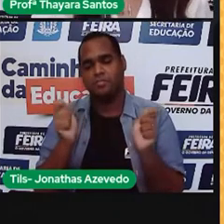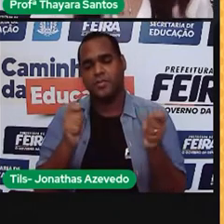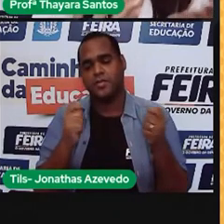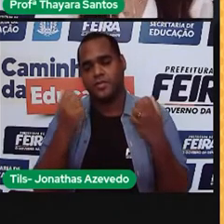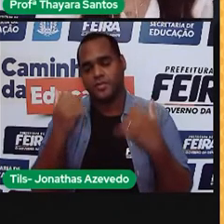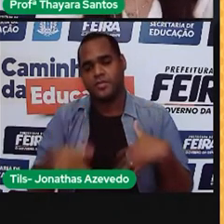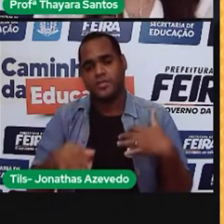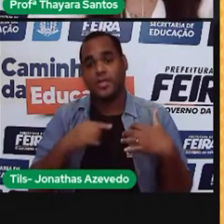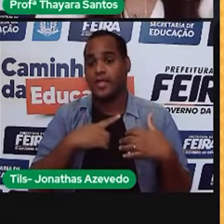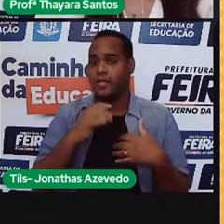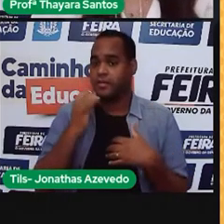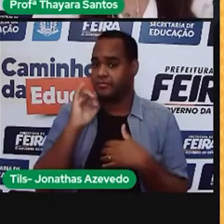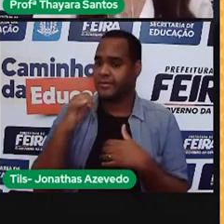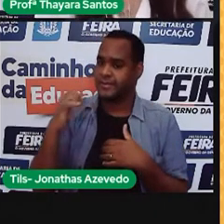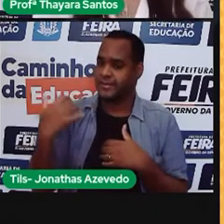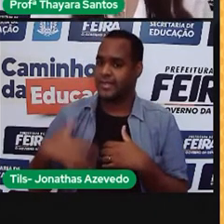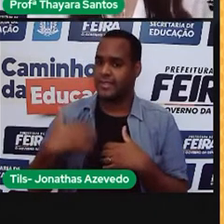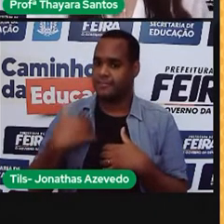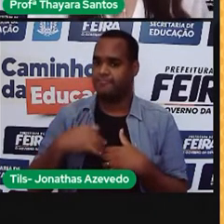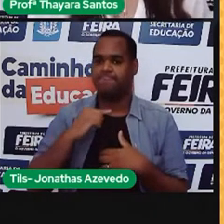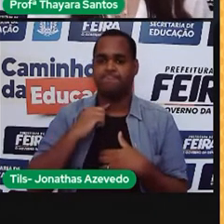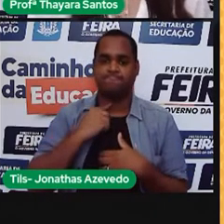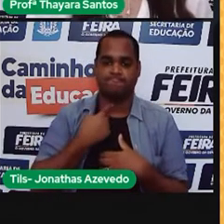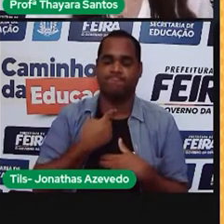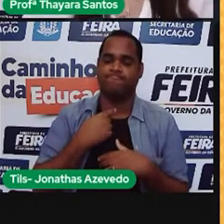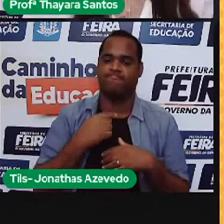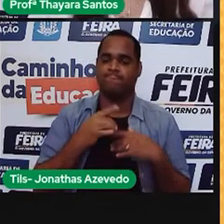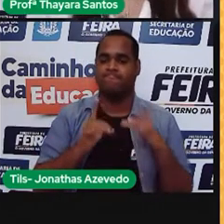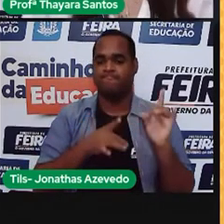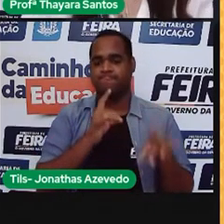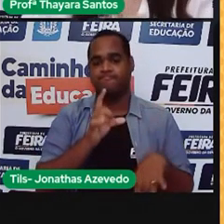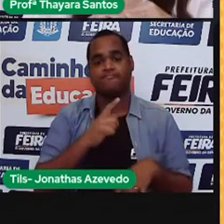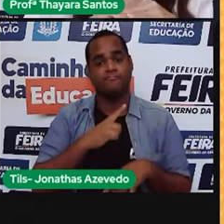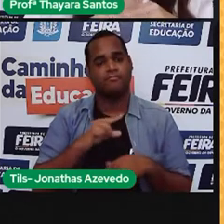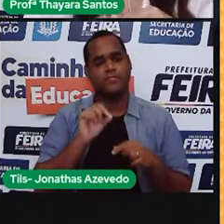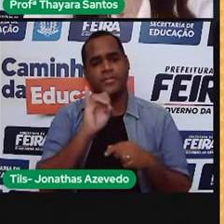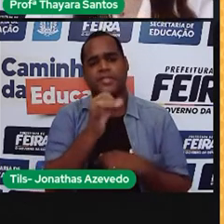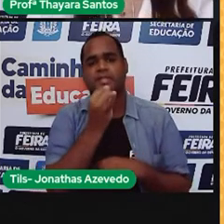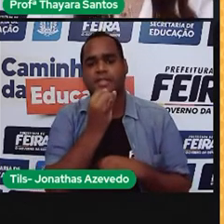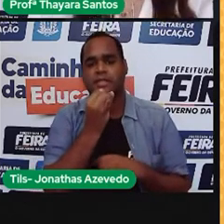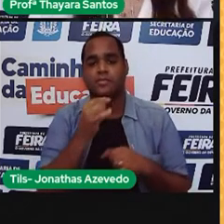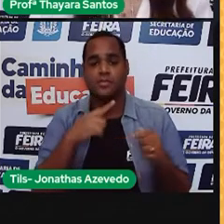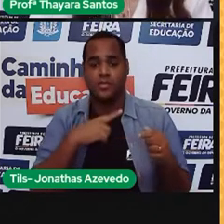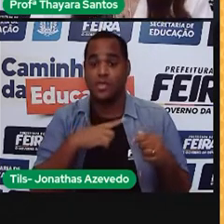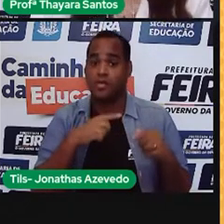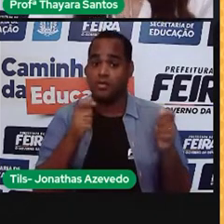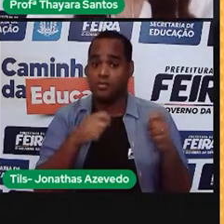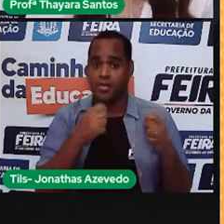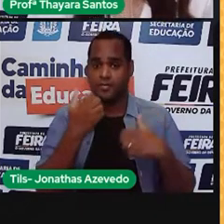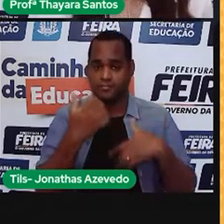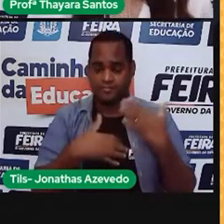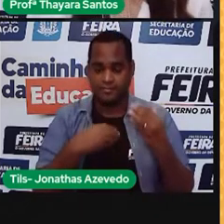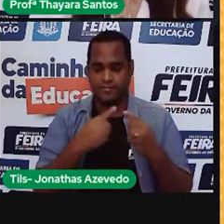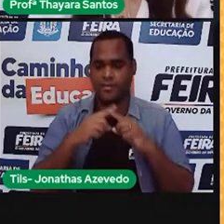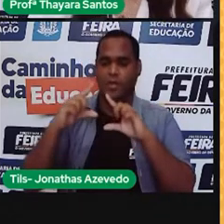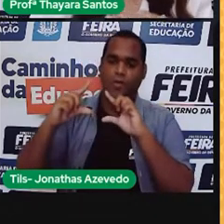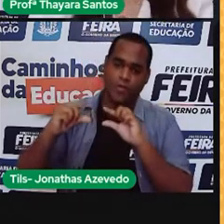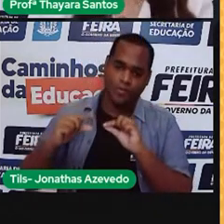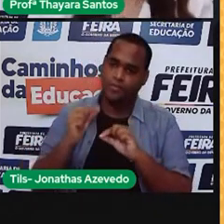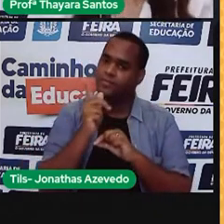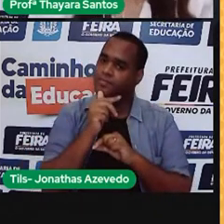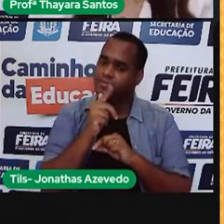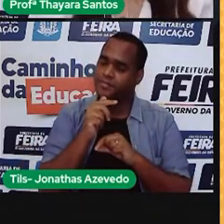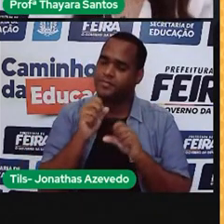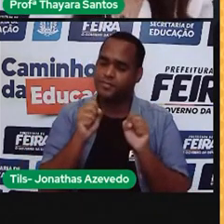é uma energia mais cara e mais poluente. Agora, se está aqueles reservatórios no nível de água muito baixo, que não